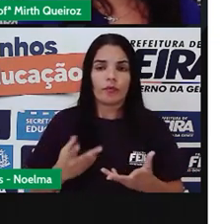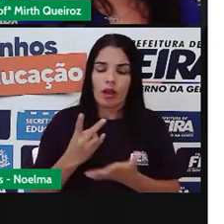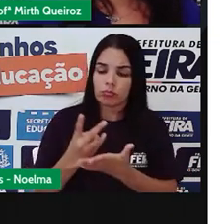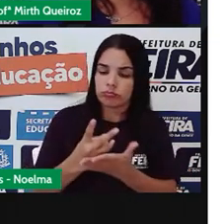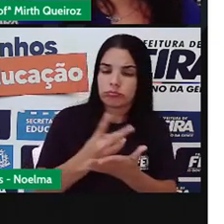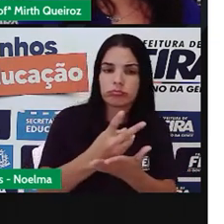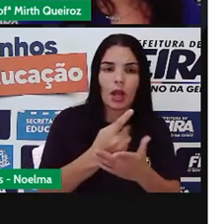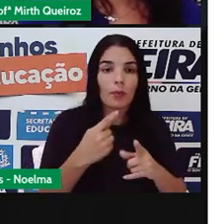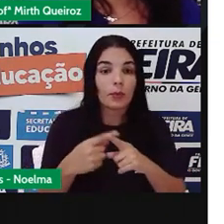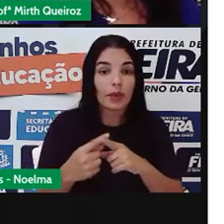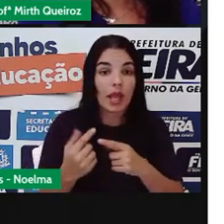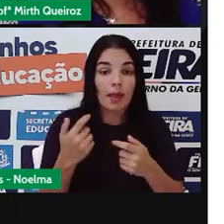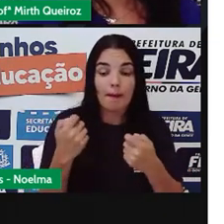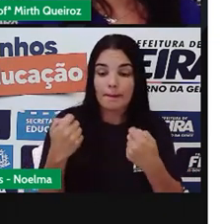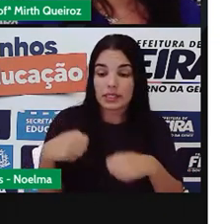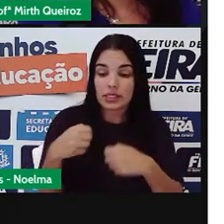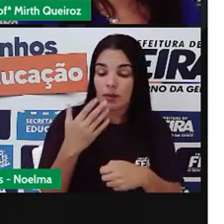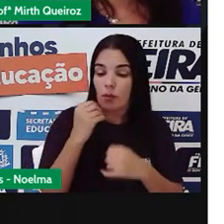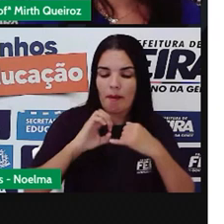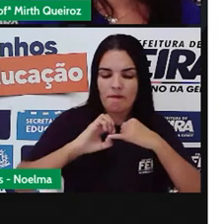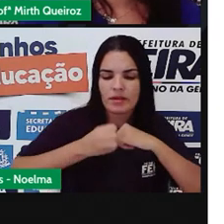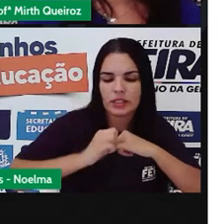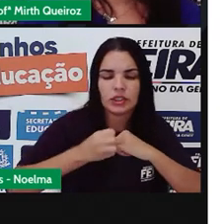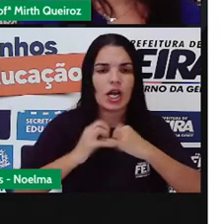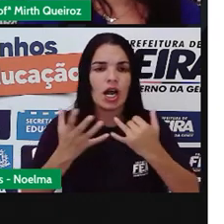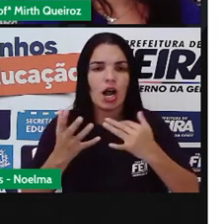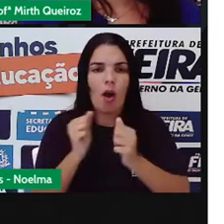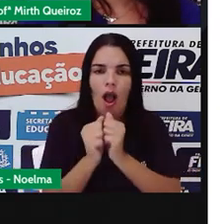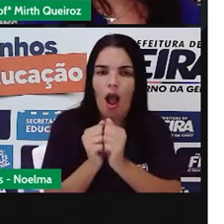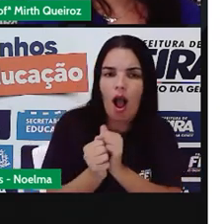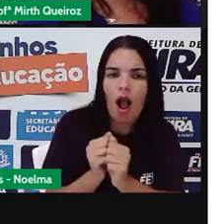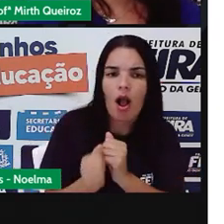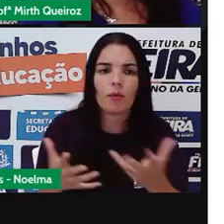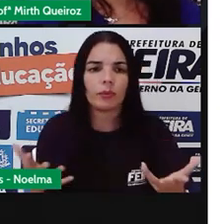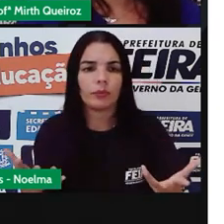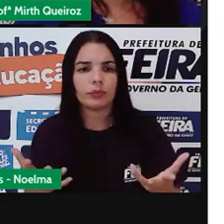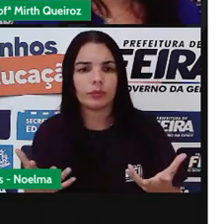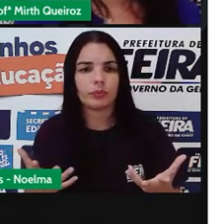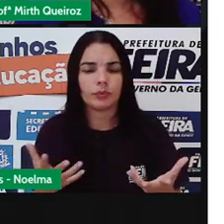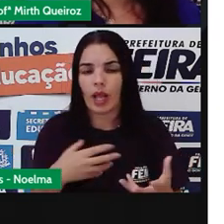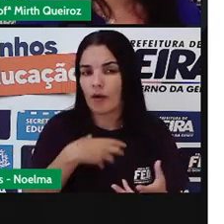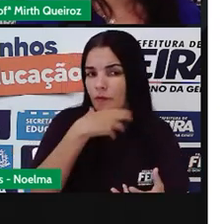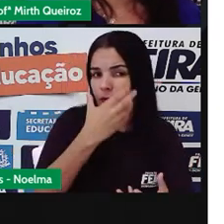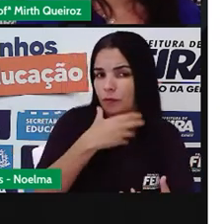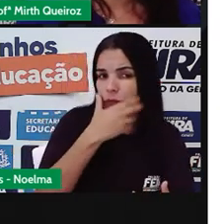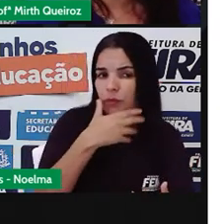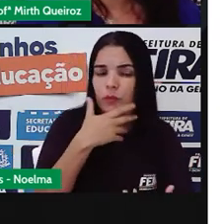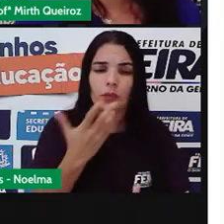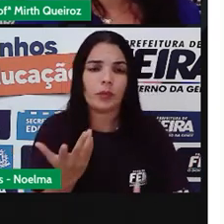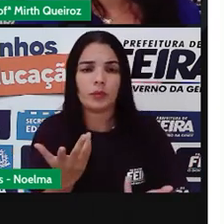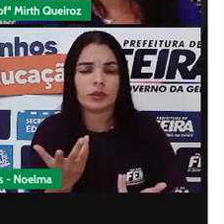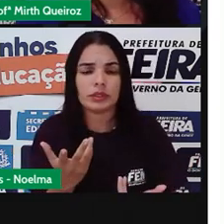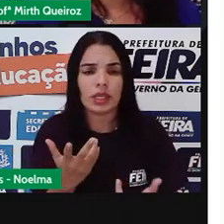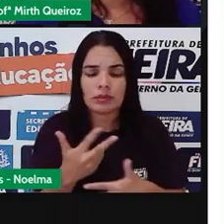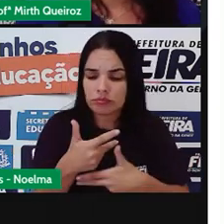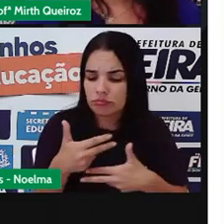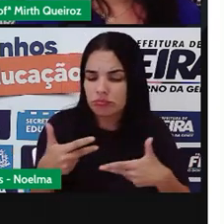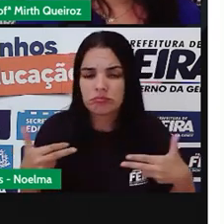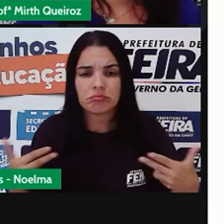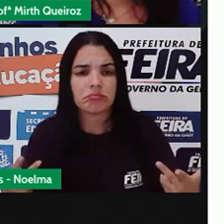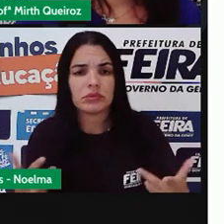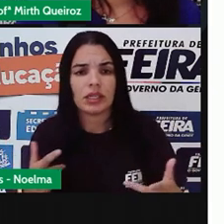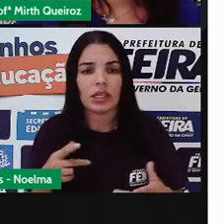Uma vez que a gente se alimenta de feijão, de arroz, né? Ou de frutos, verduras, legumes.